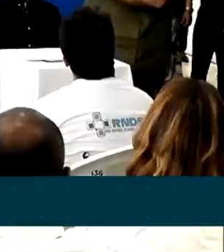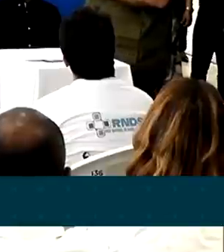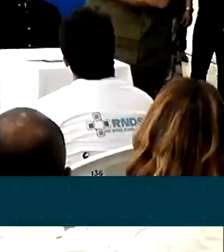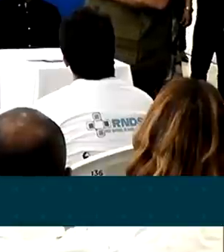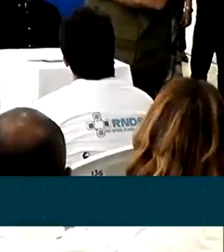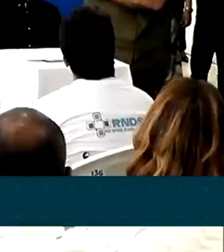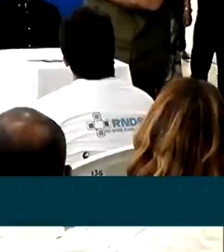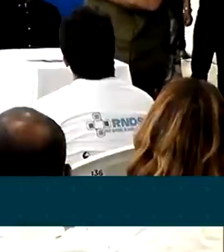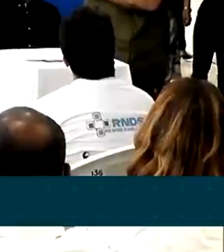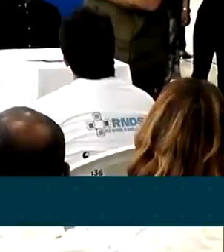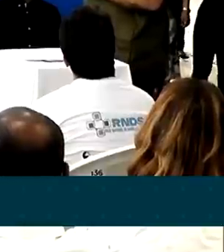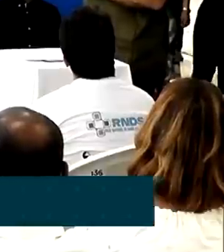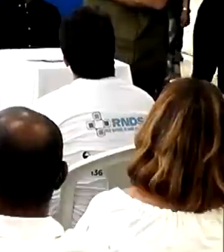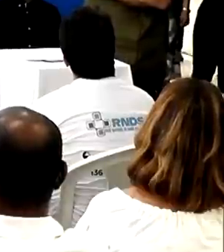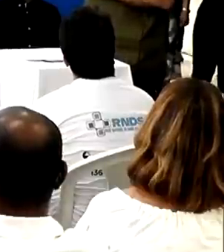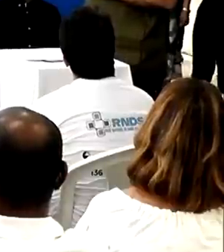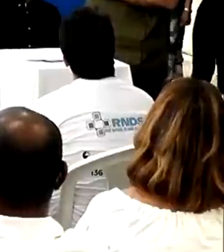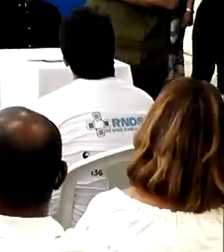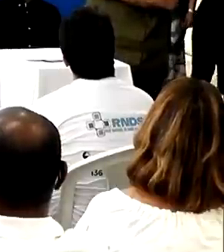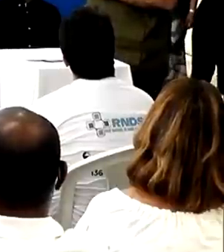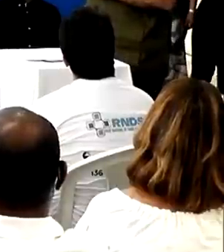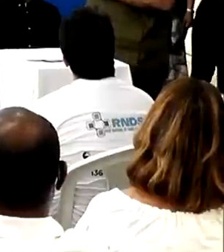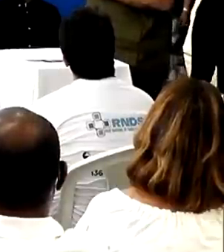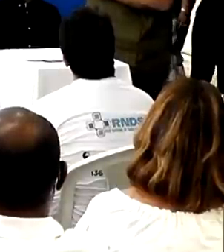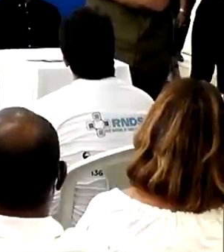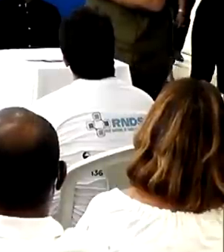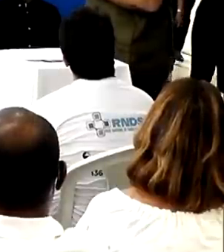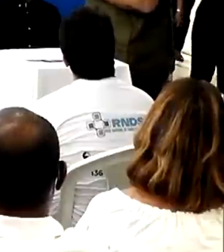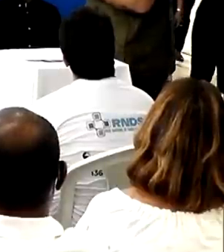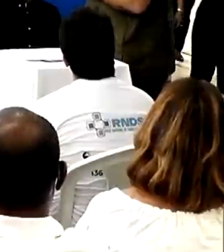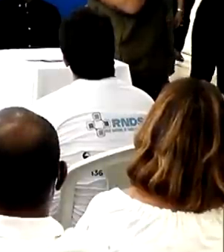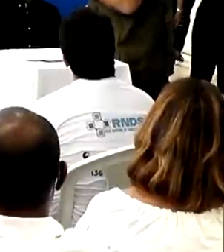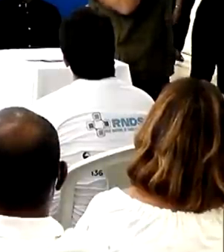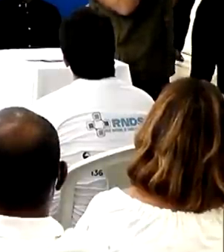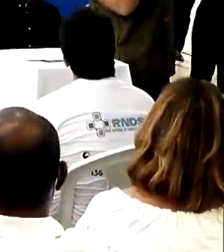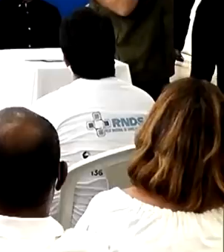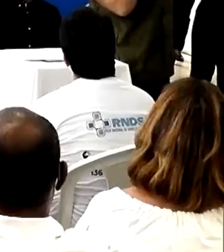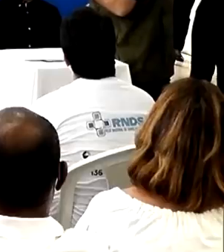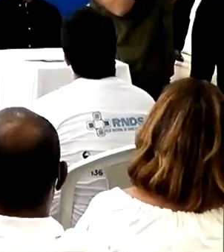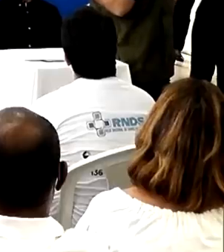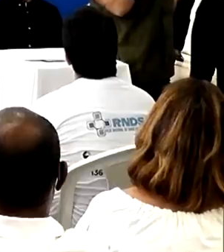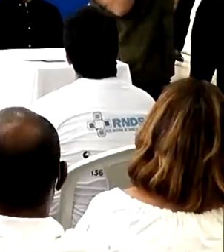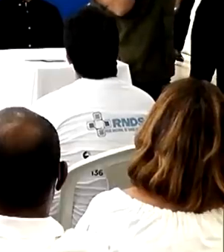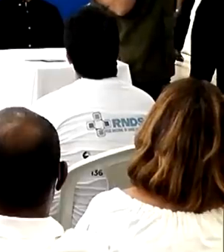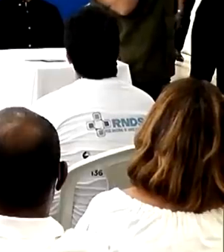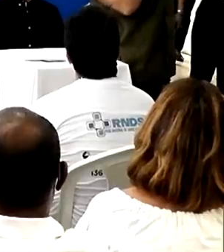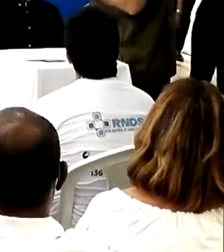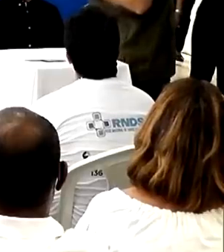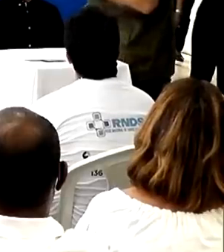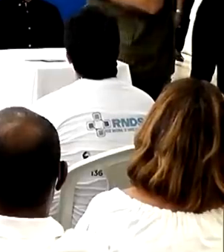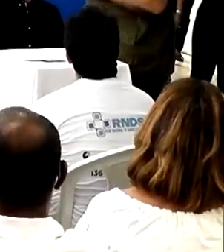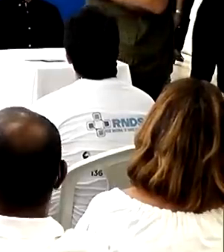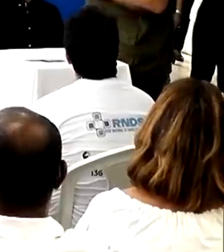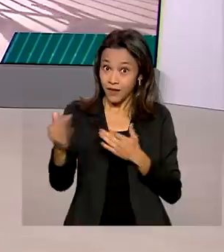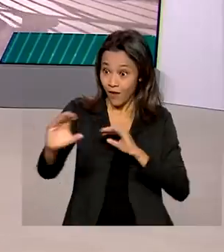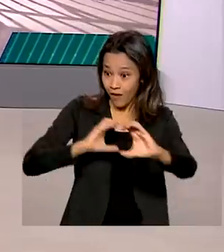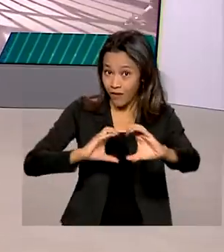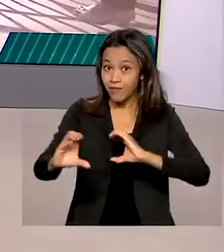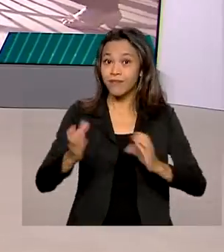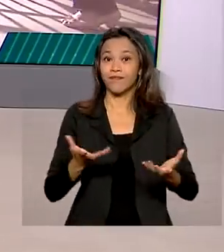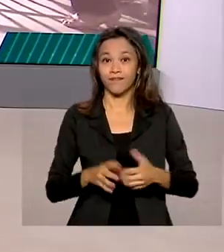como é que nós vamos chegar lá? Nós vamos chegar através da tecnologia, de informação e comunicação.